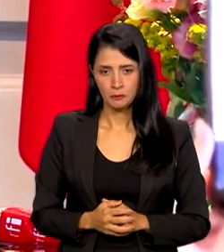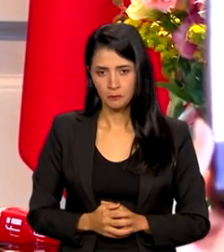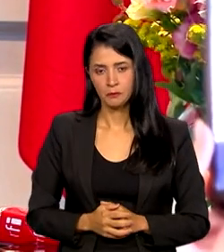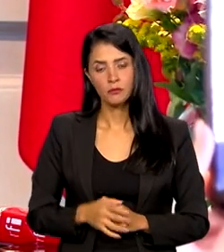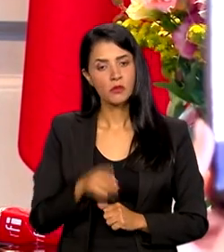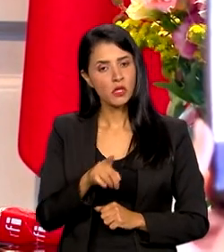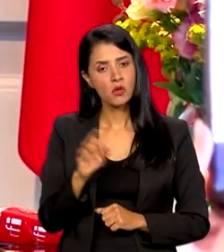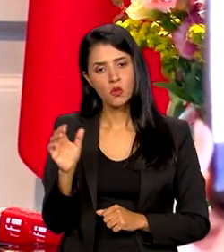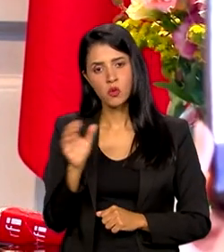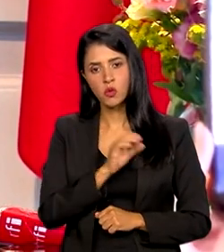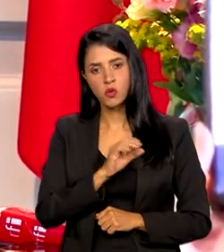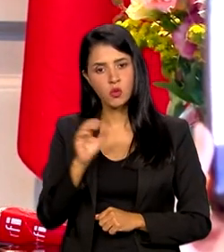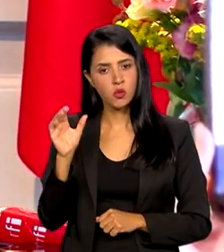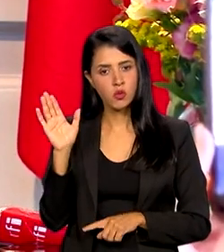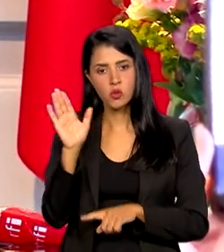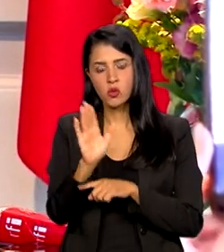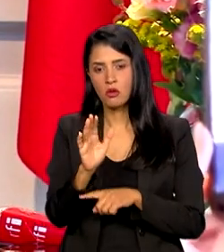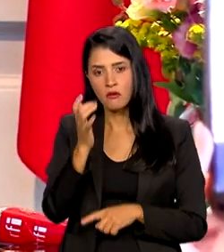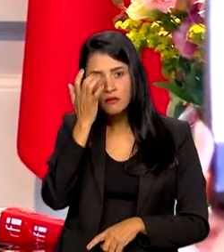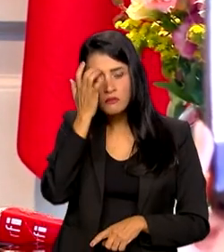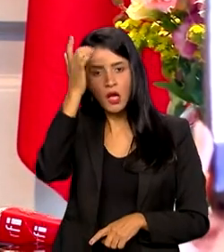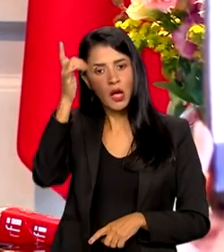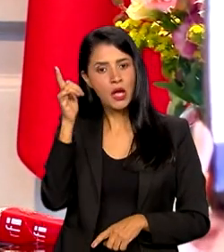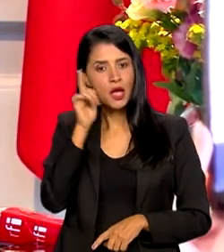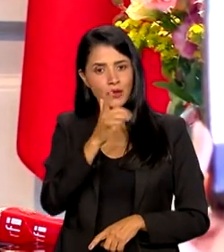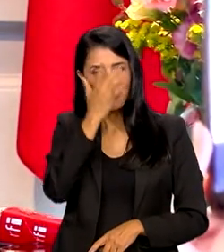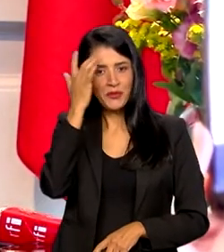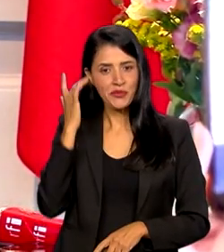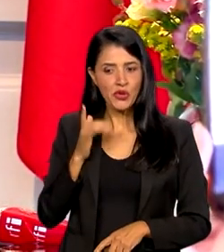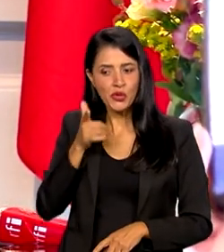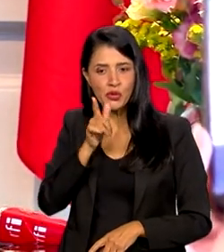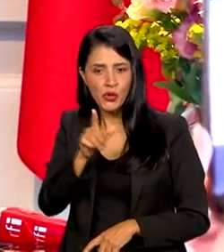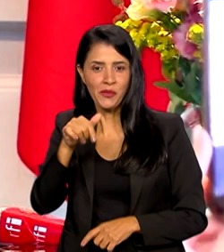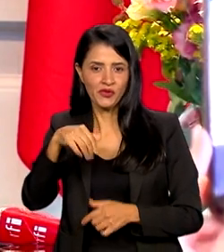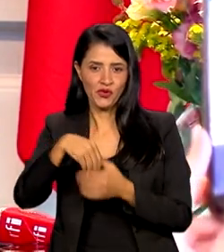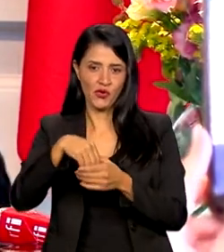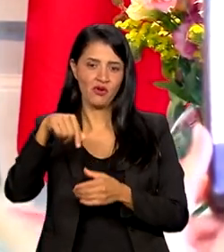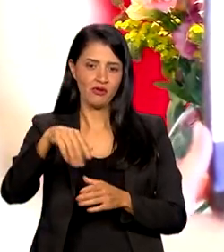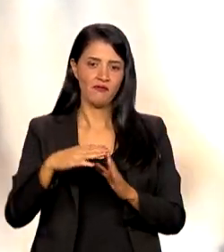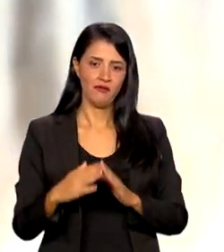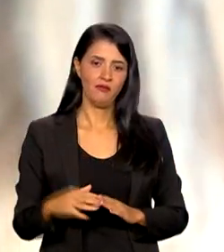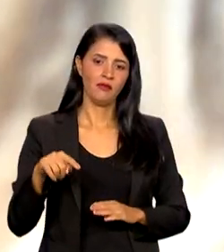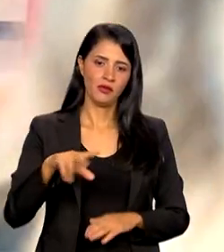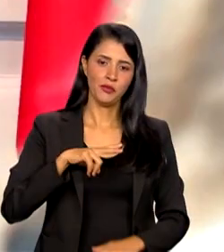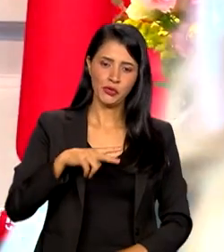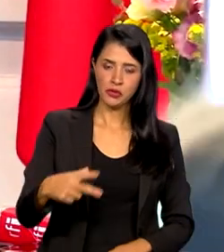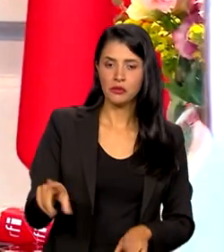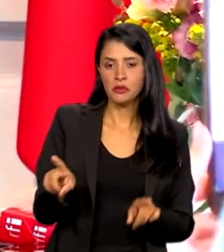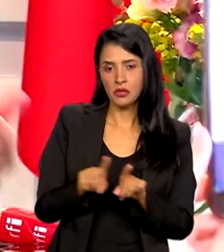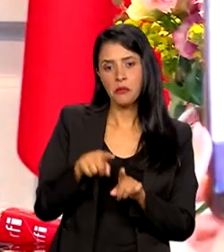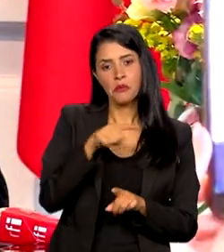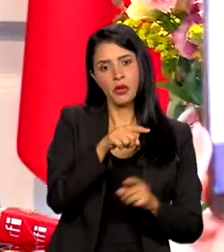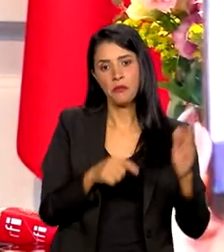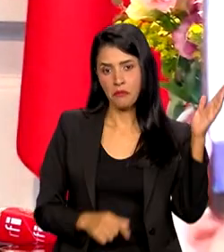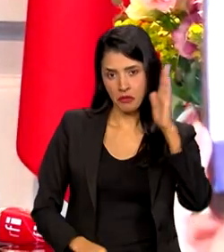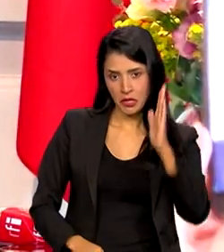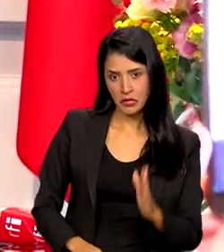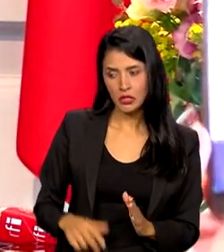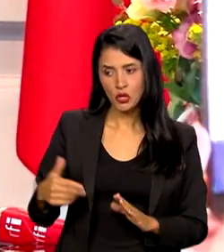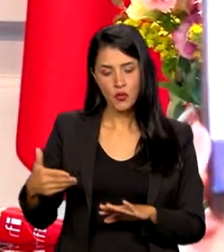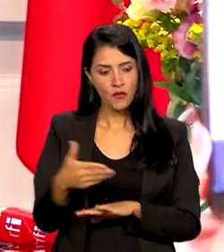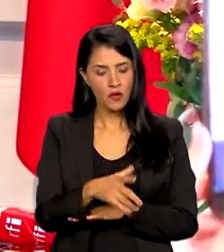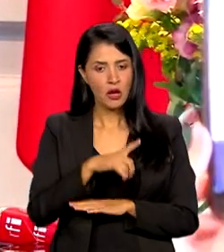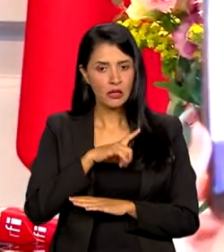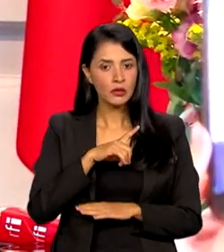vai ajudar a facilitar a vida dessas pessoas que moram aqui em Portugal, como também de portugueses que moram no Brasil, na hora do